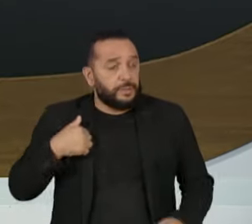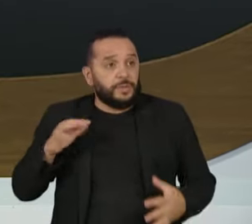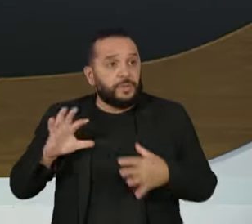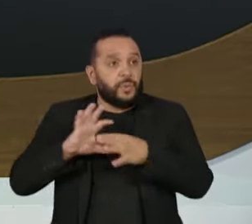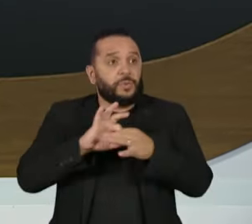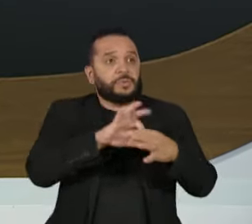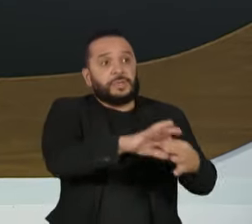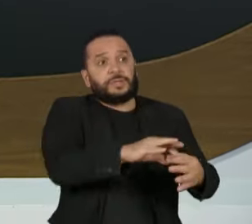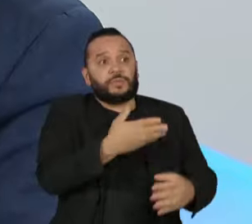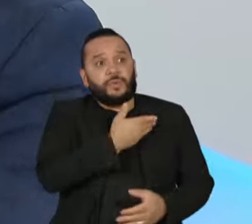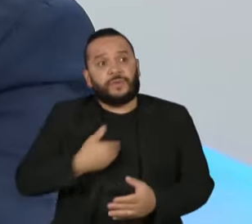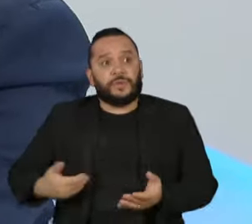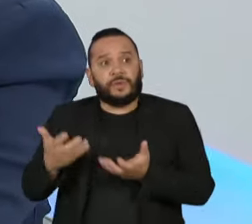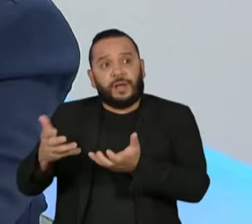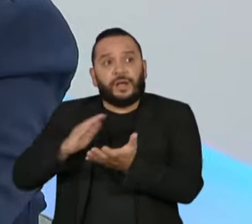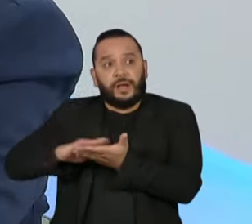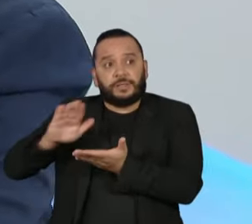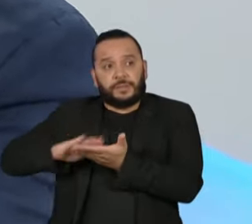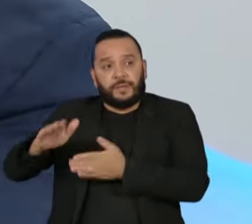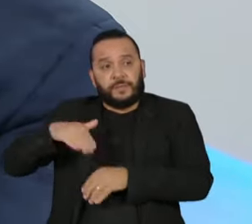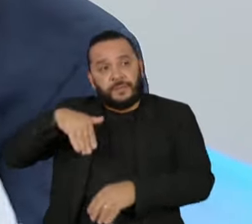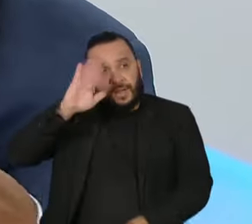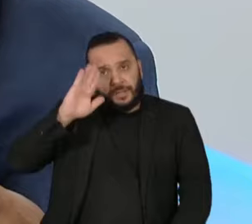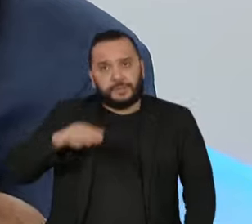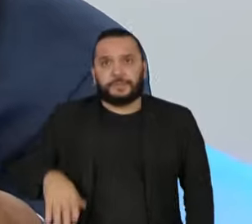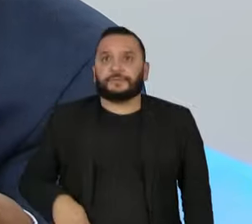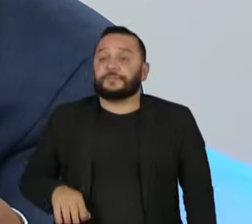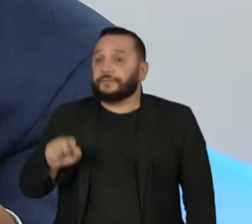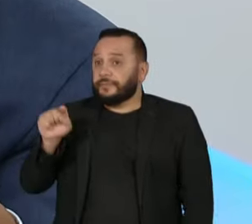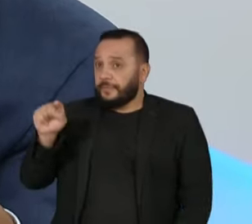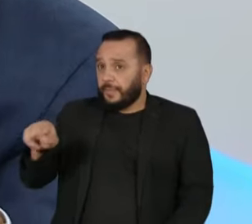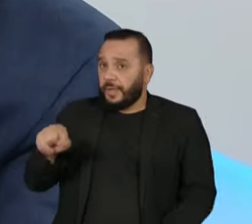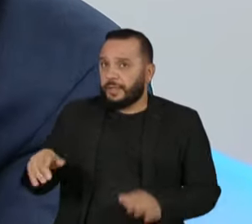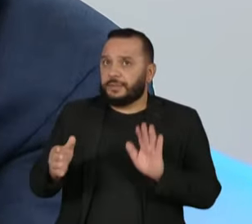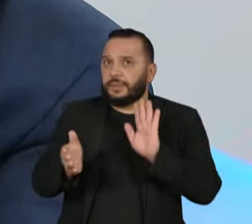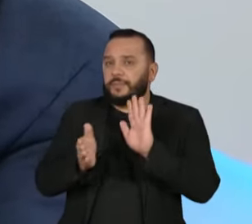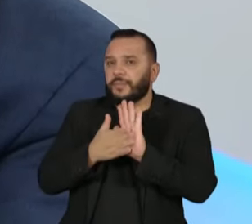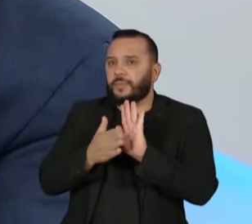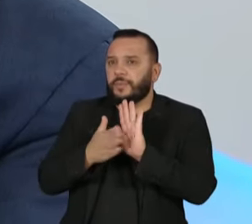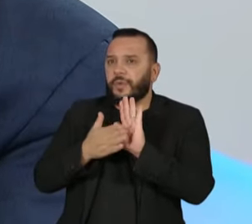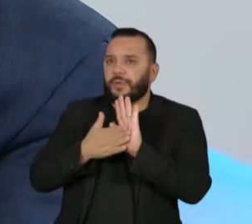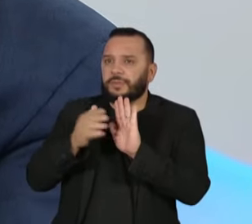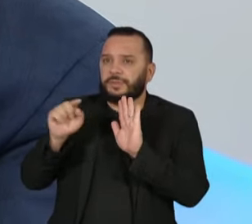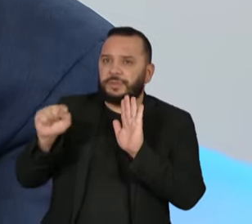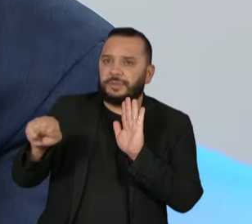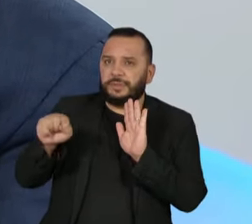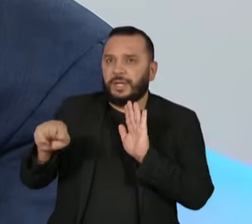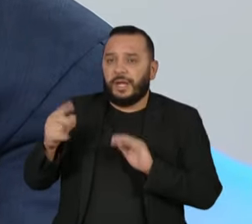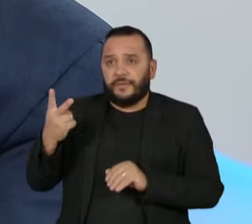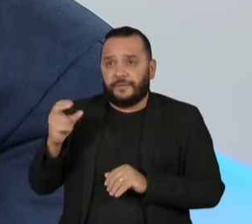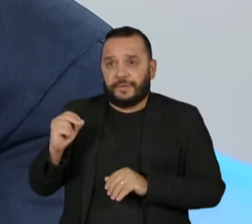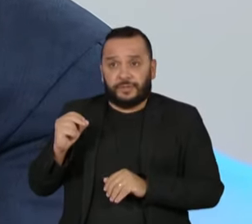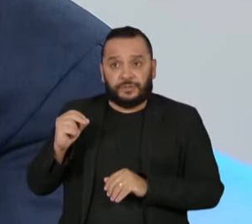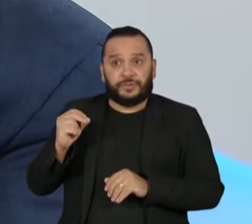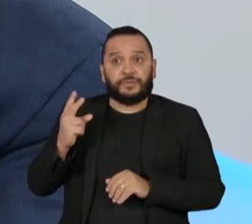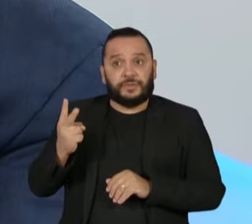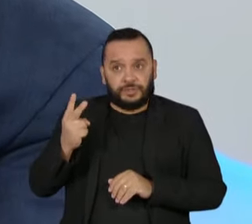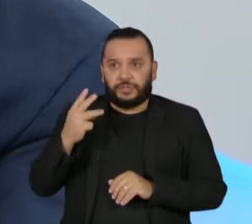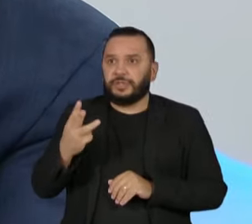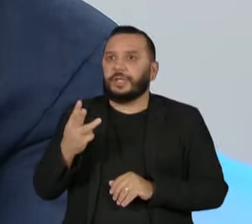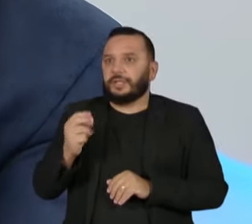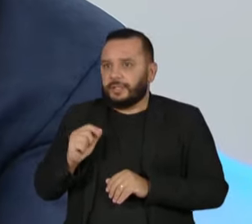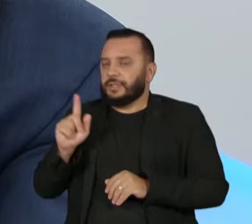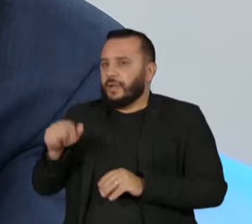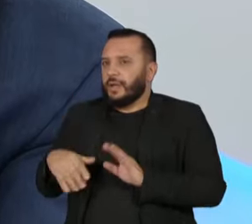quer gastar mais? Não, essa proposta a gente está colocando para 2023. É